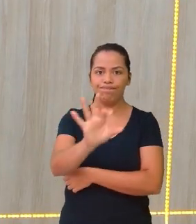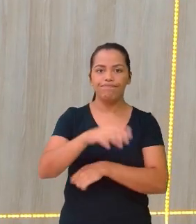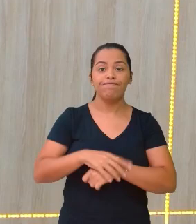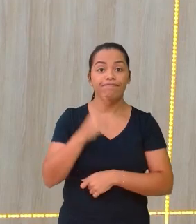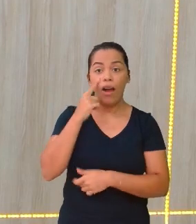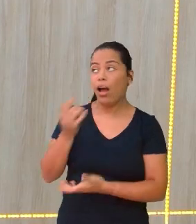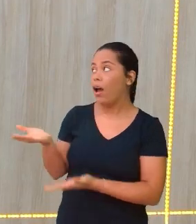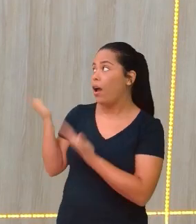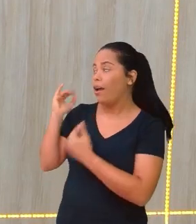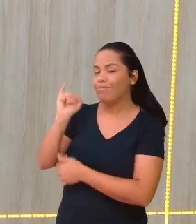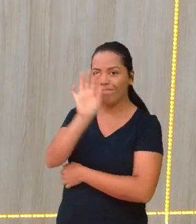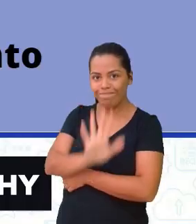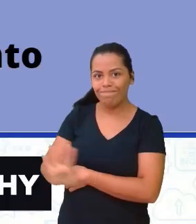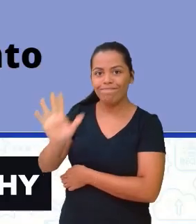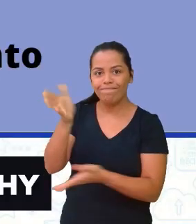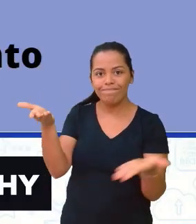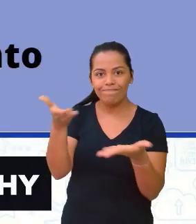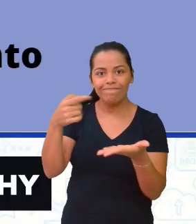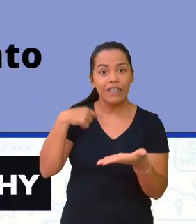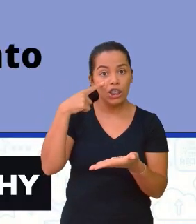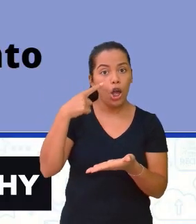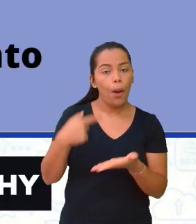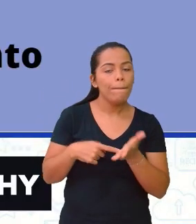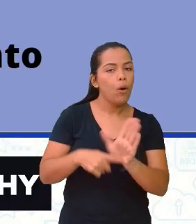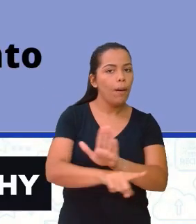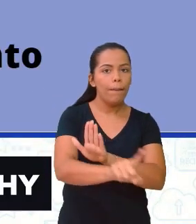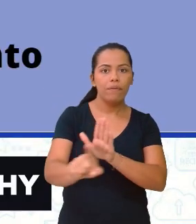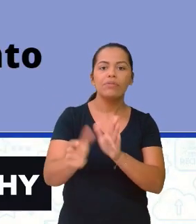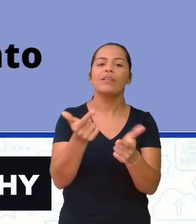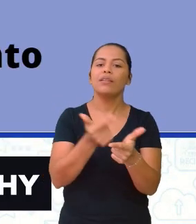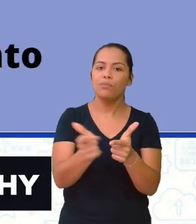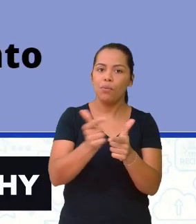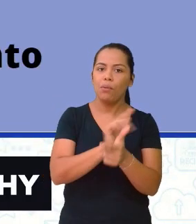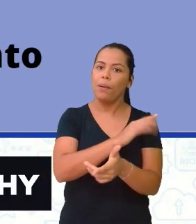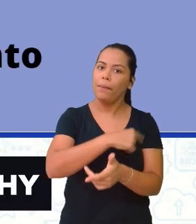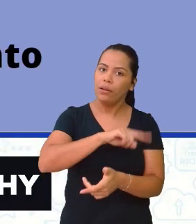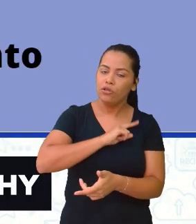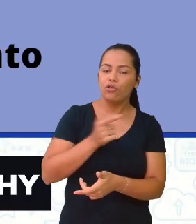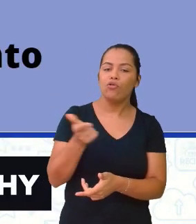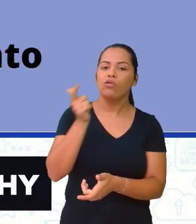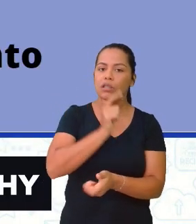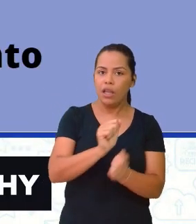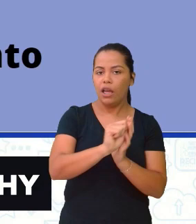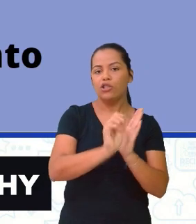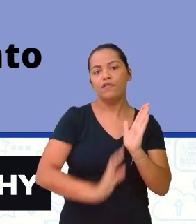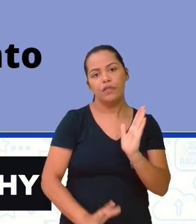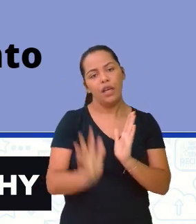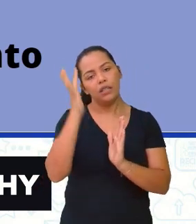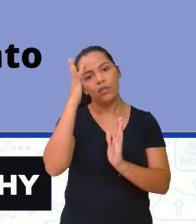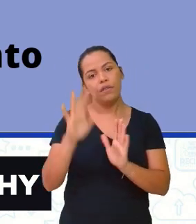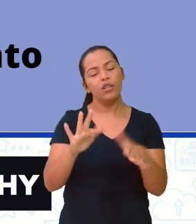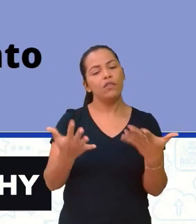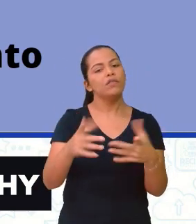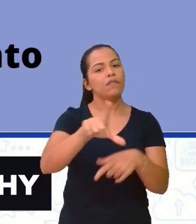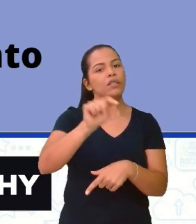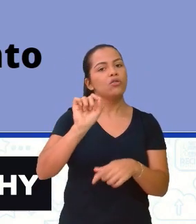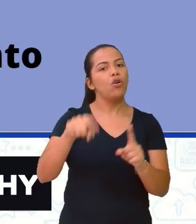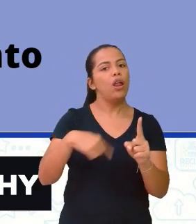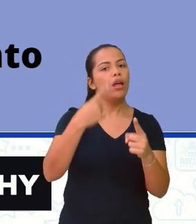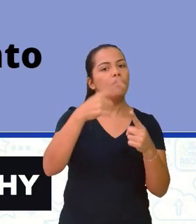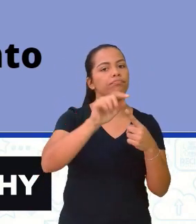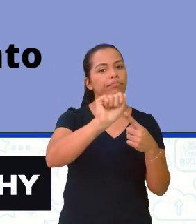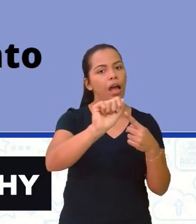imagem. Olha o que eu trouxe como problema e a questão aí de um exercício, onde você vai escolher entre a letra A e a letra B.